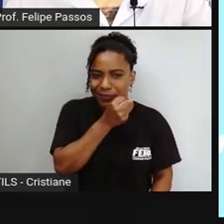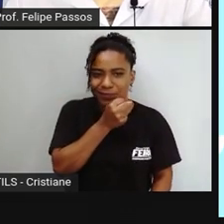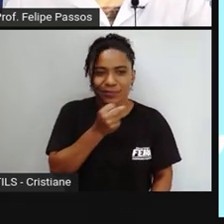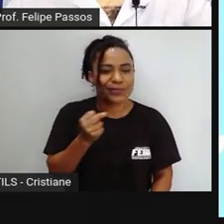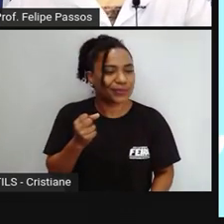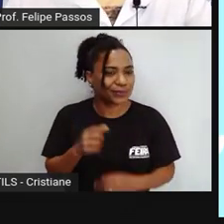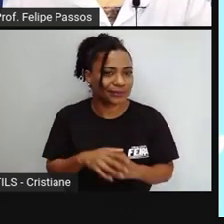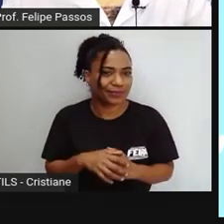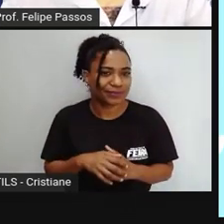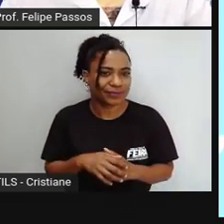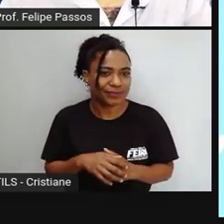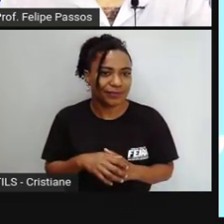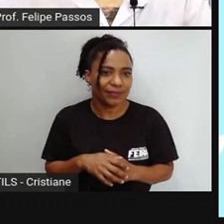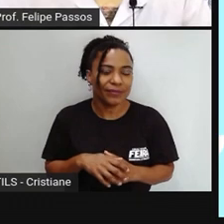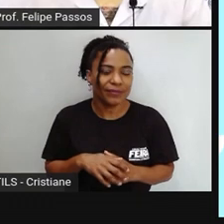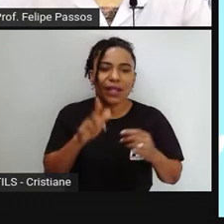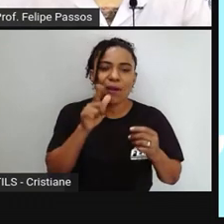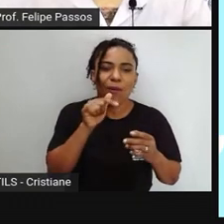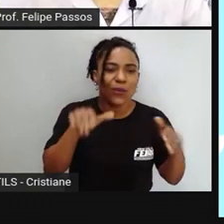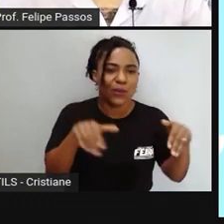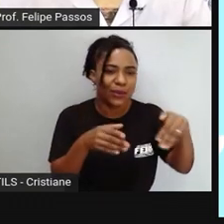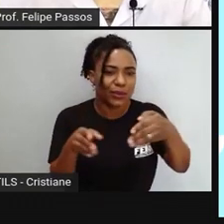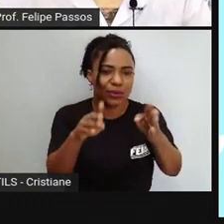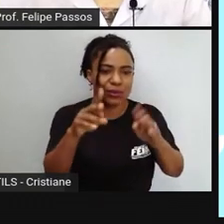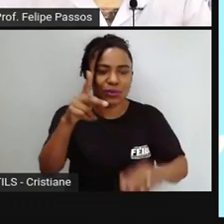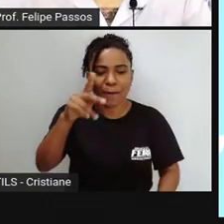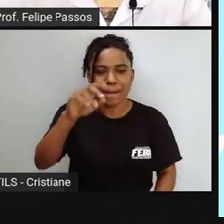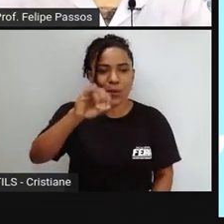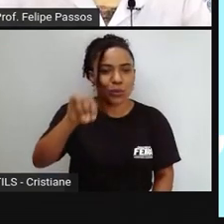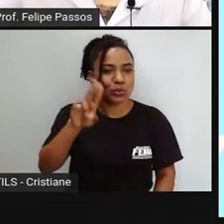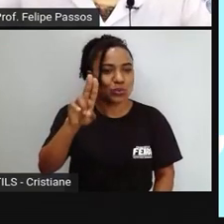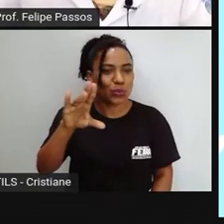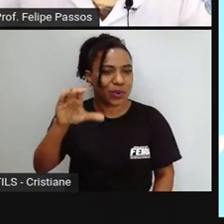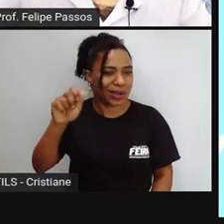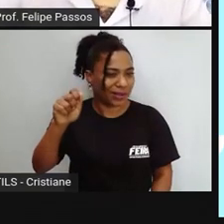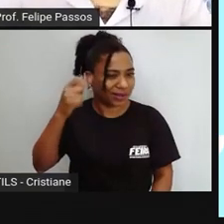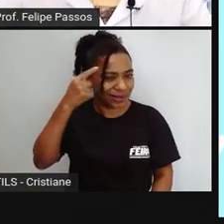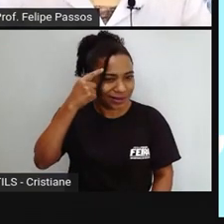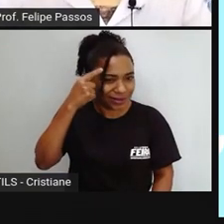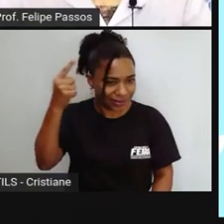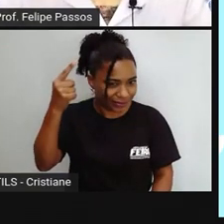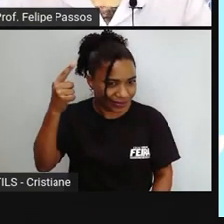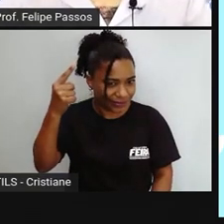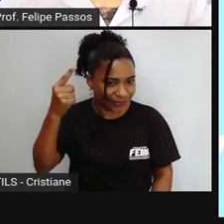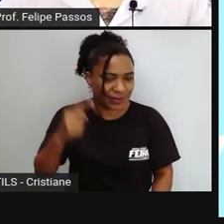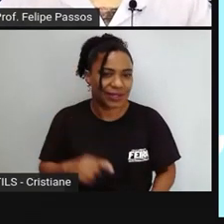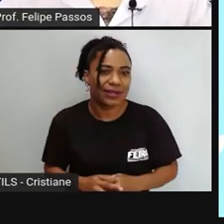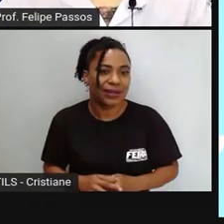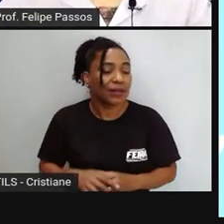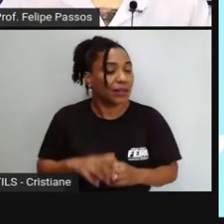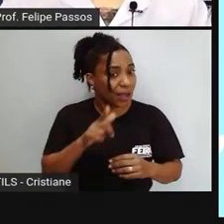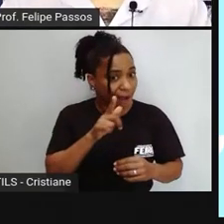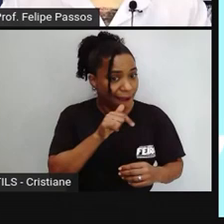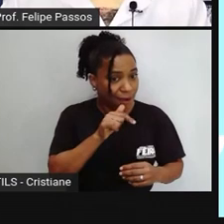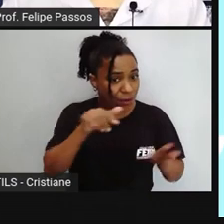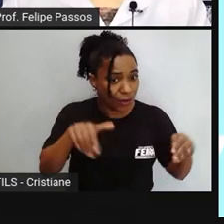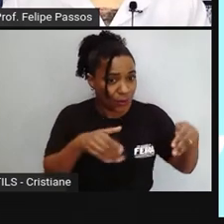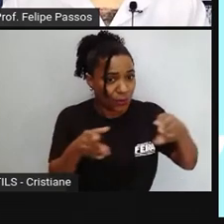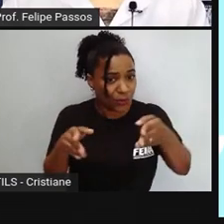rio Pojuca o rio Pojuca deságua no oceano atlântico